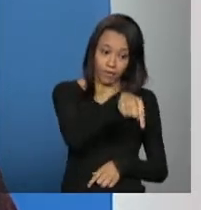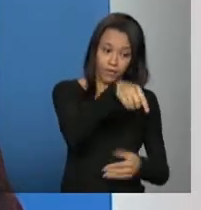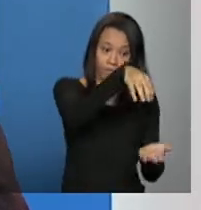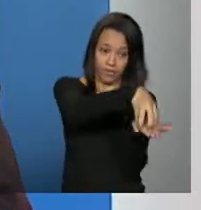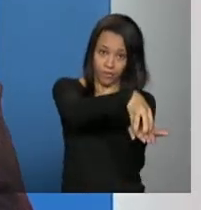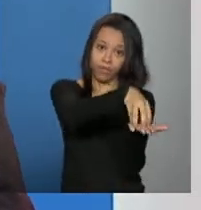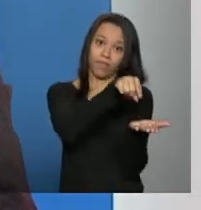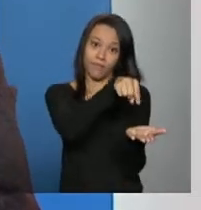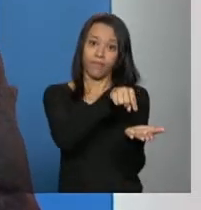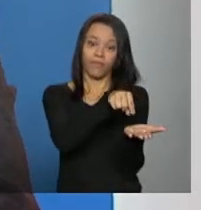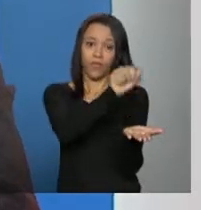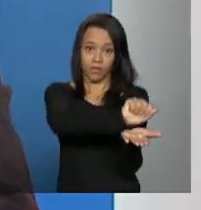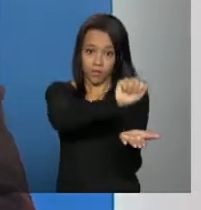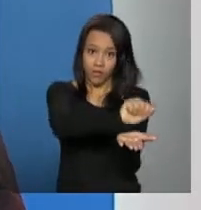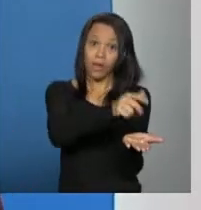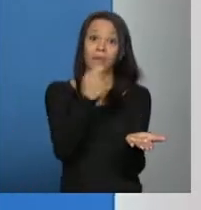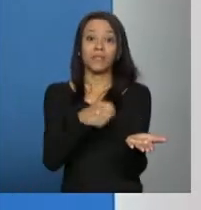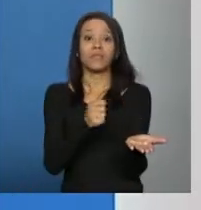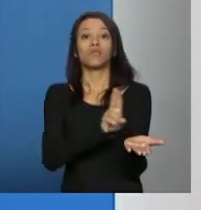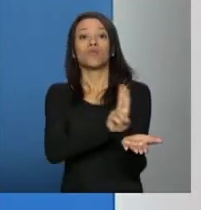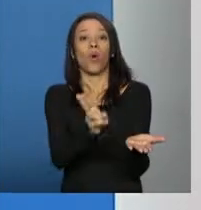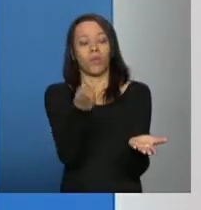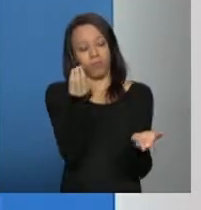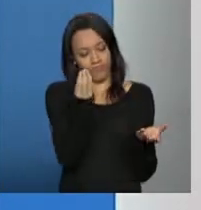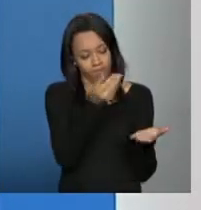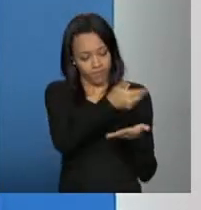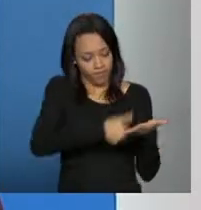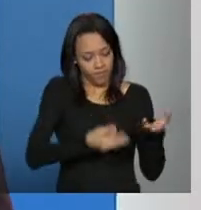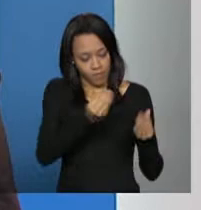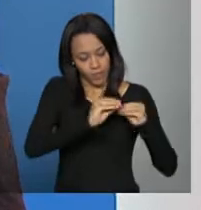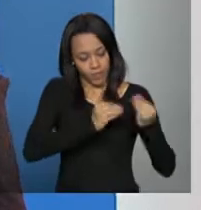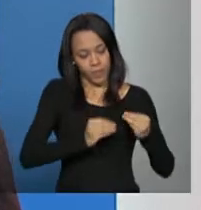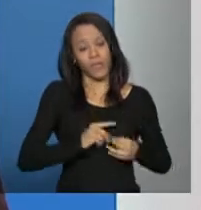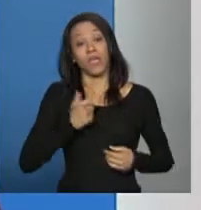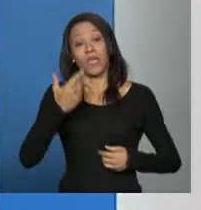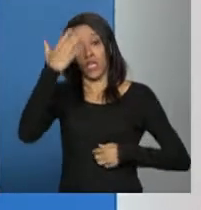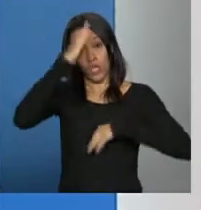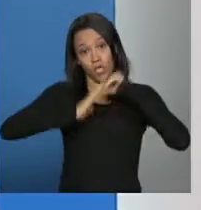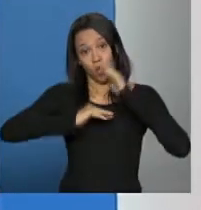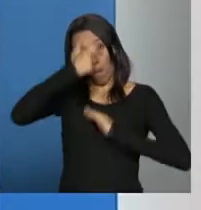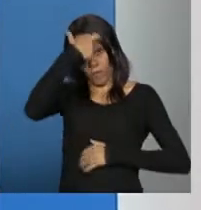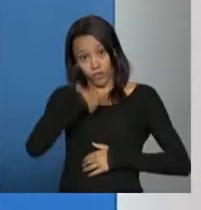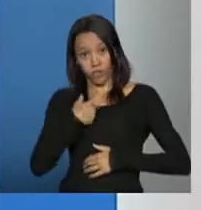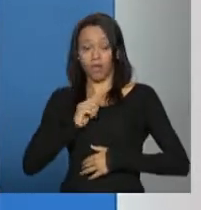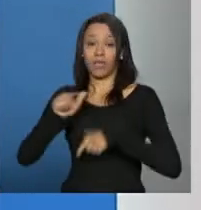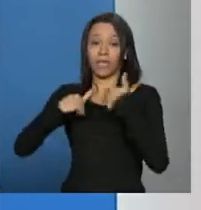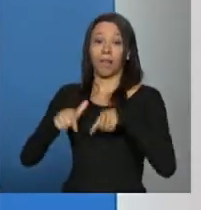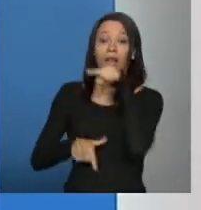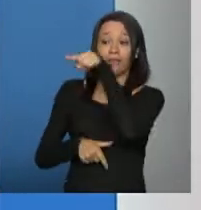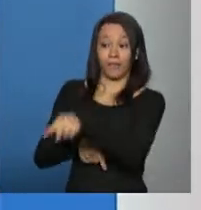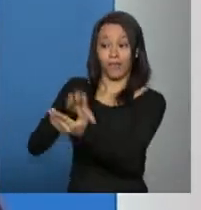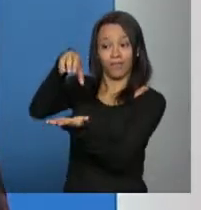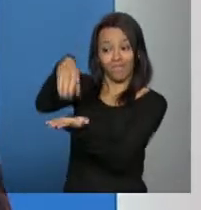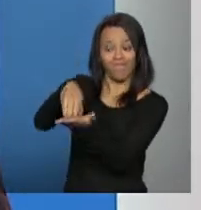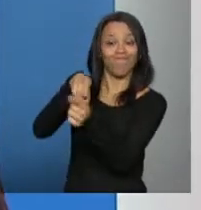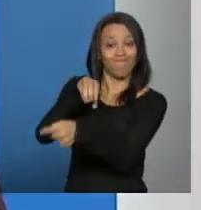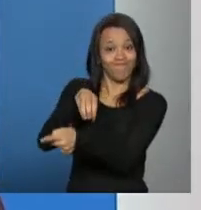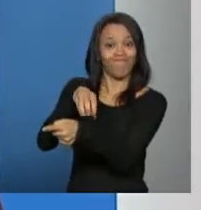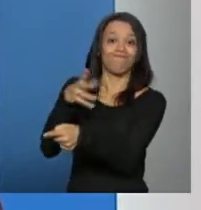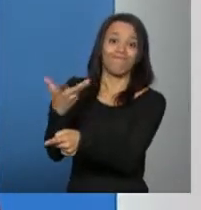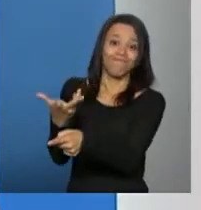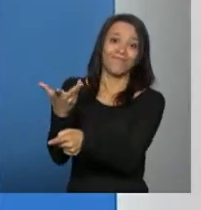precisa ser preenchido no cadastro e o profissional que está ligado a outra às vezes tem características da população que está